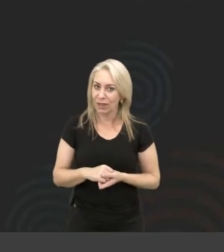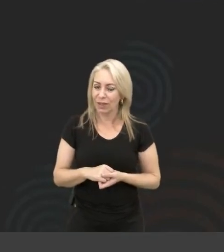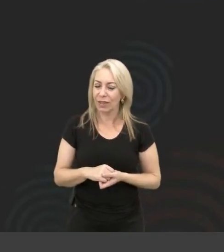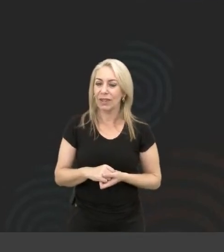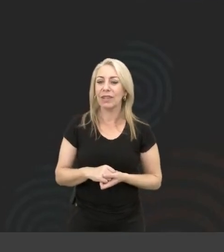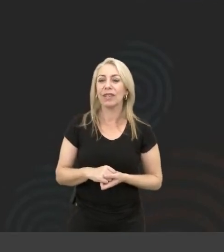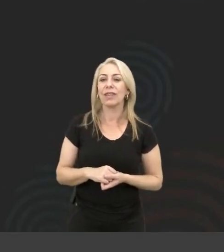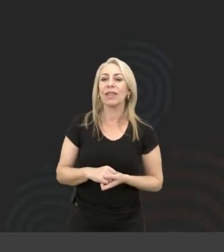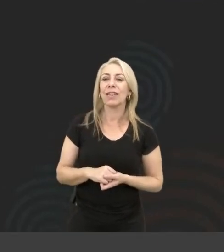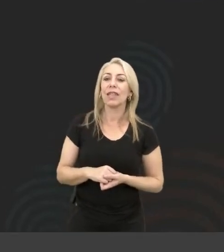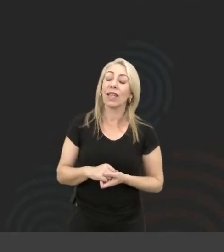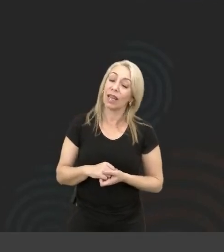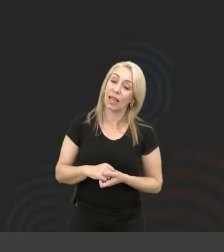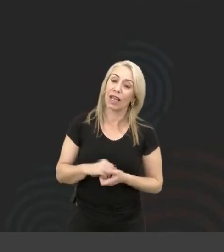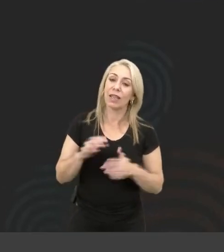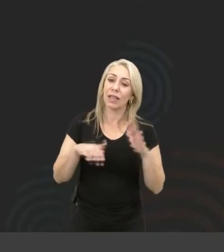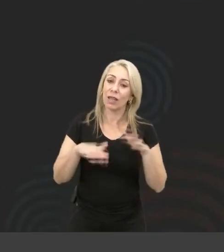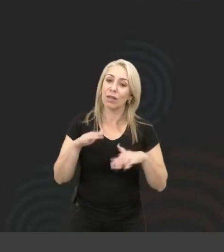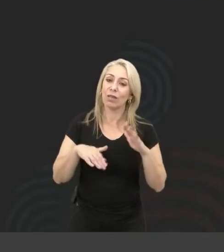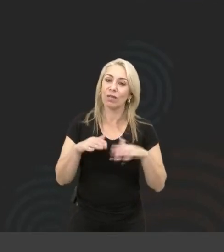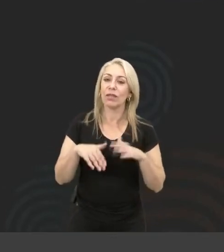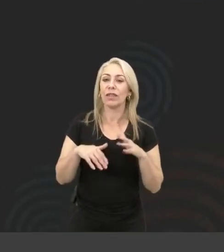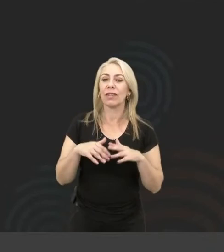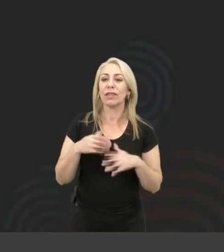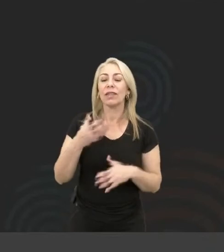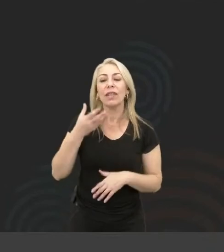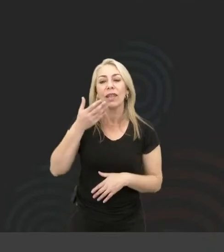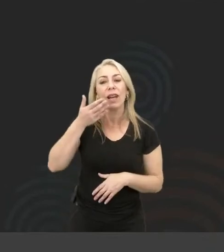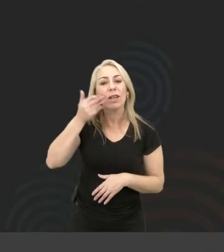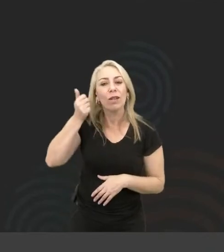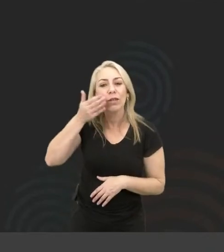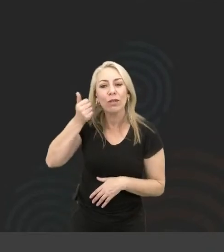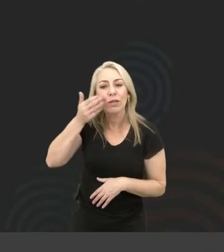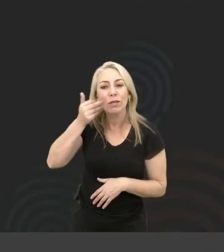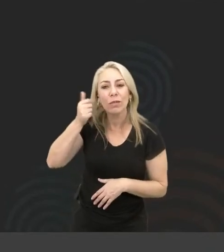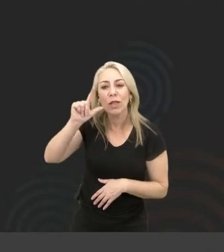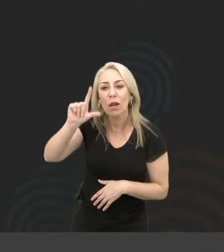a probabilidade dele ser consumido é sempre menor.